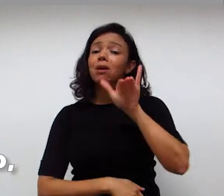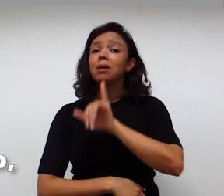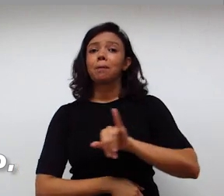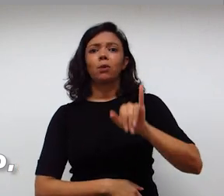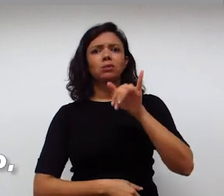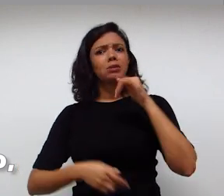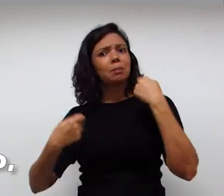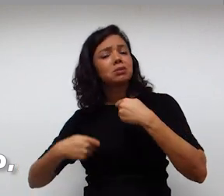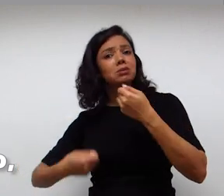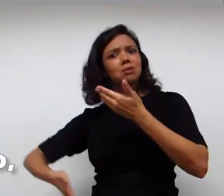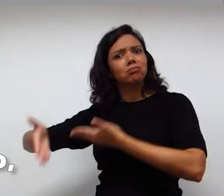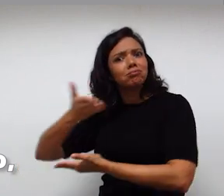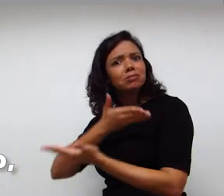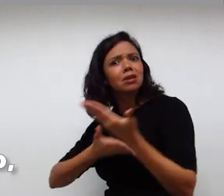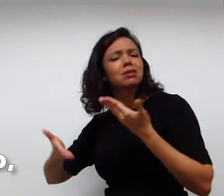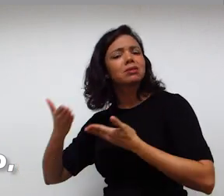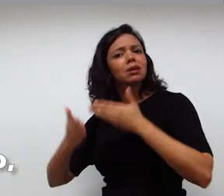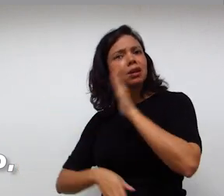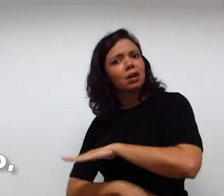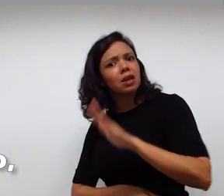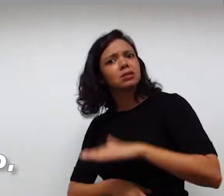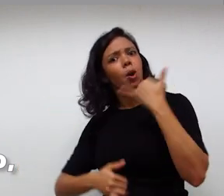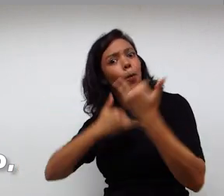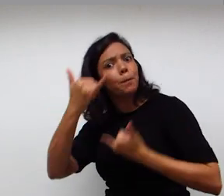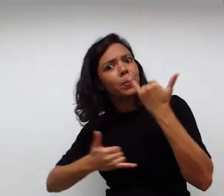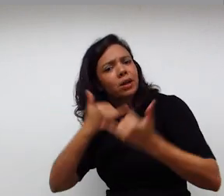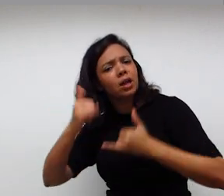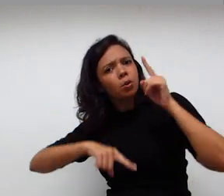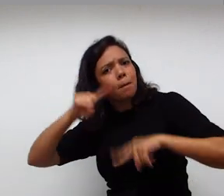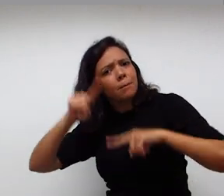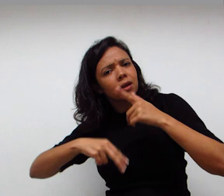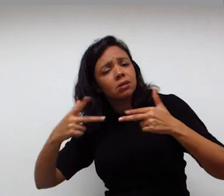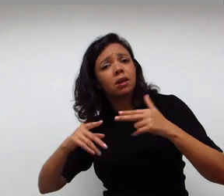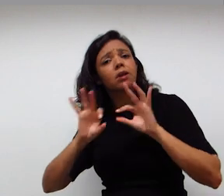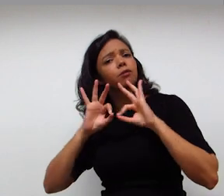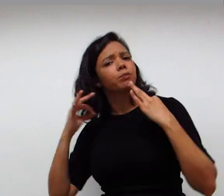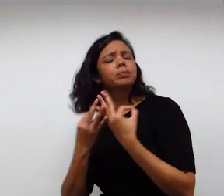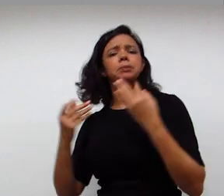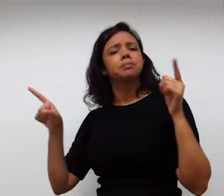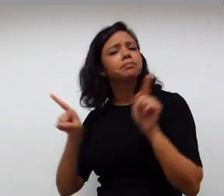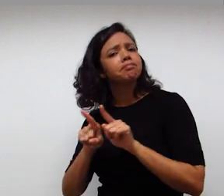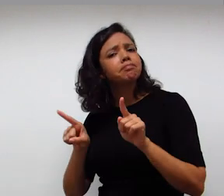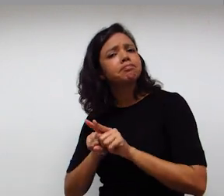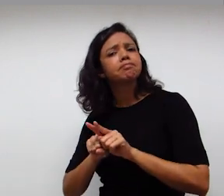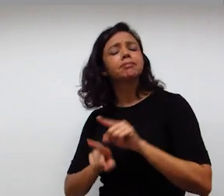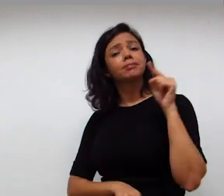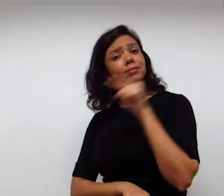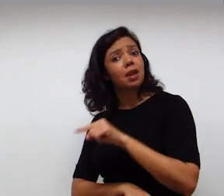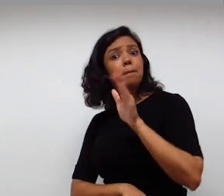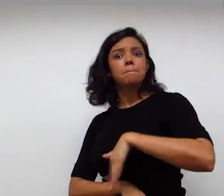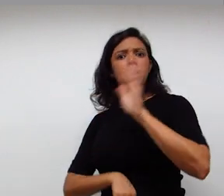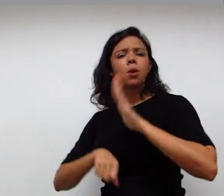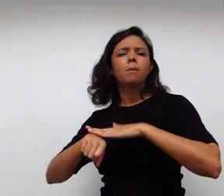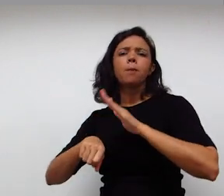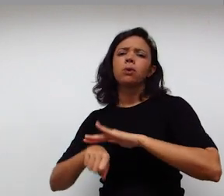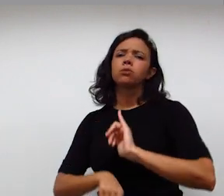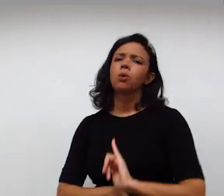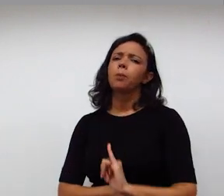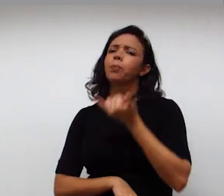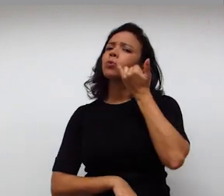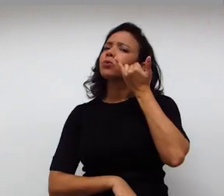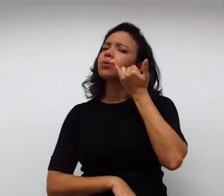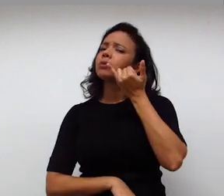mais importante do que a interação real da criança com o brinquedo e com as outras pessoas da família. Então, esse é mais do que um momento,